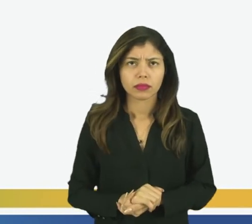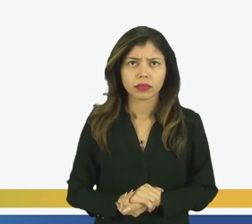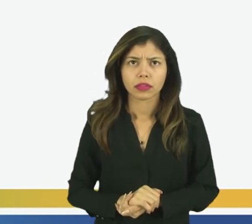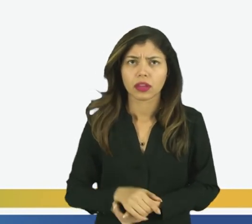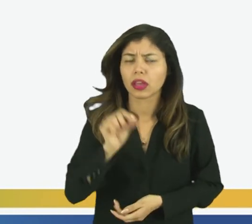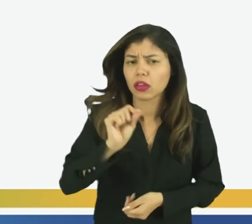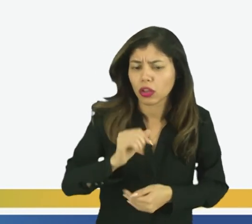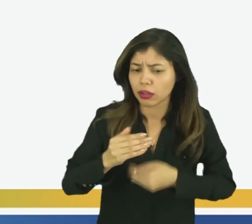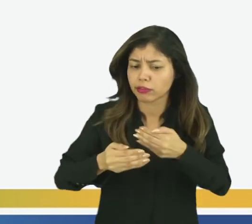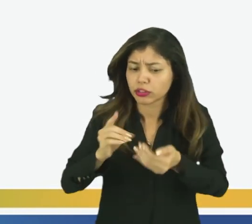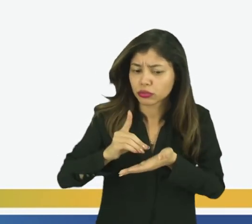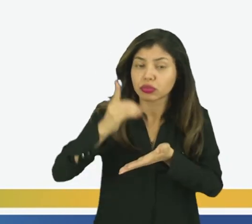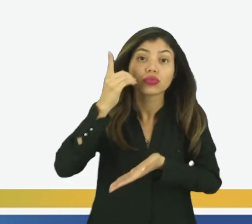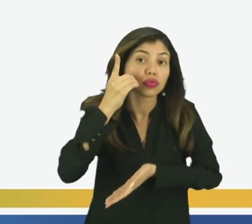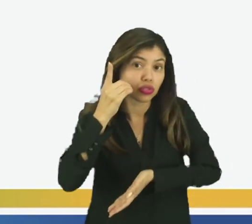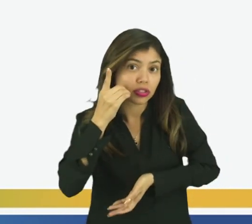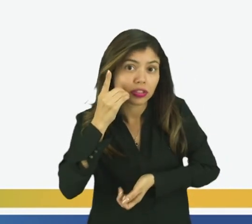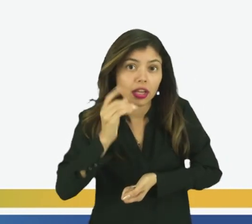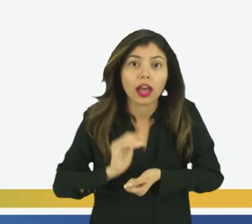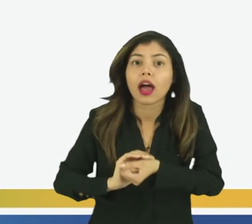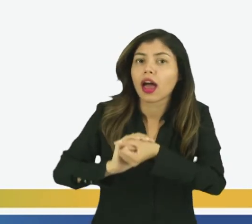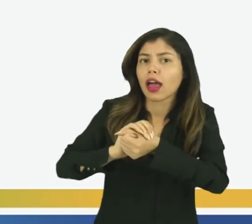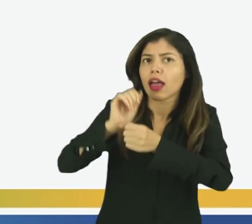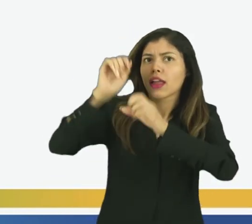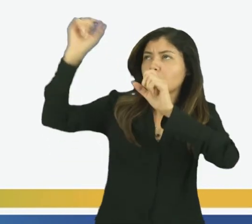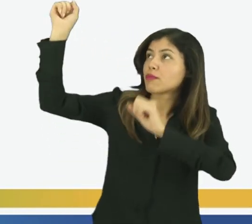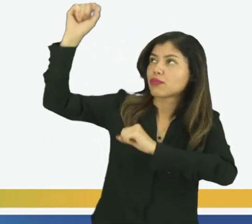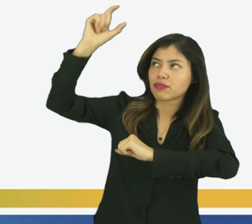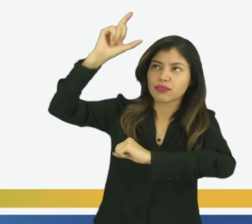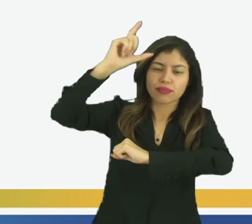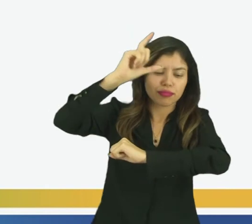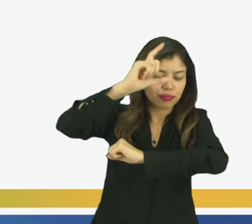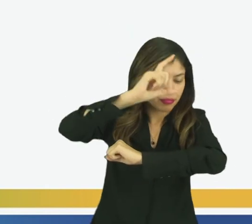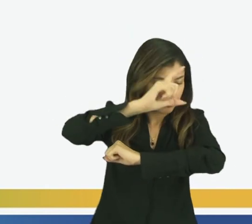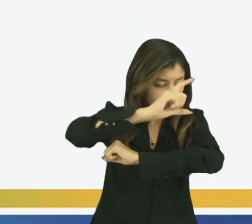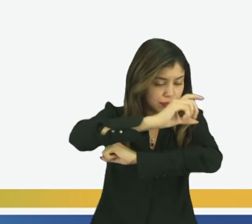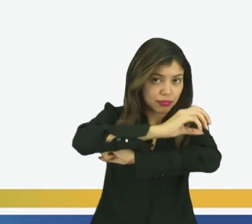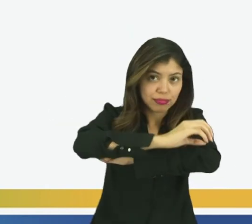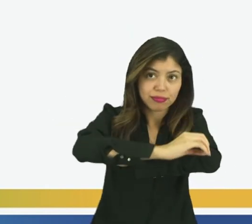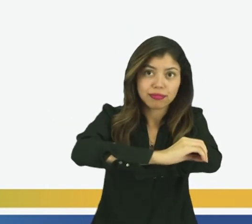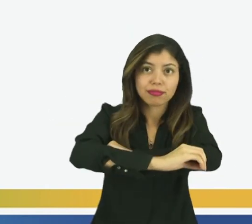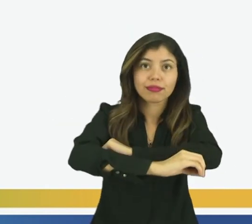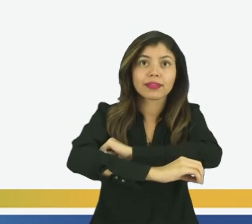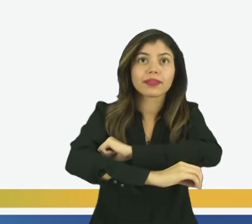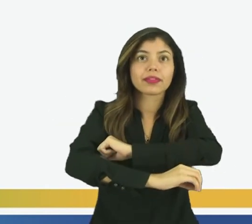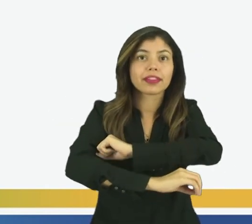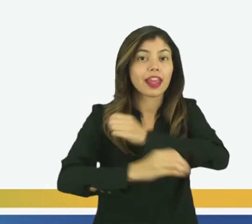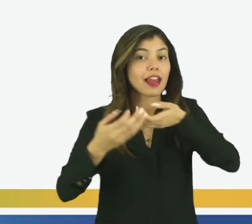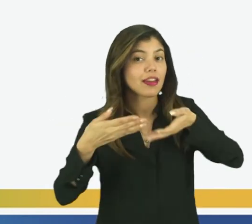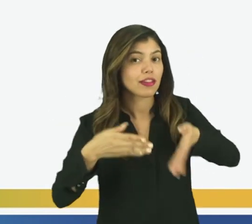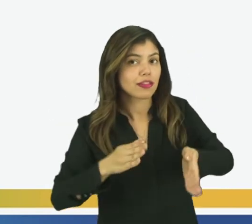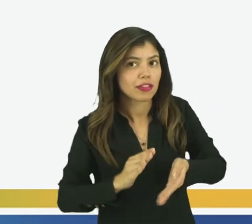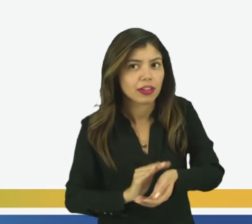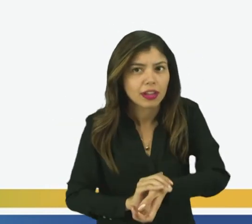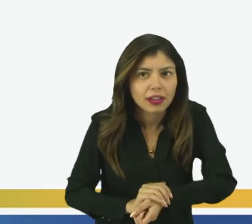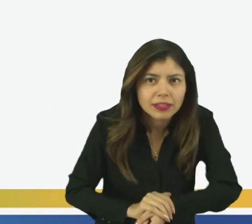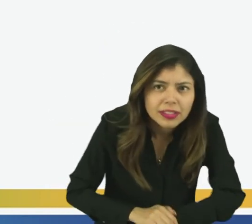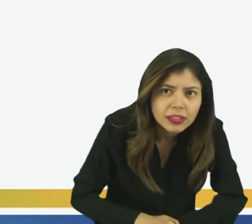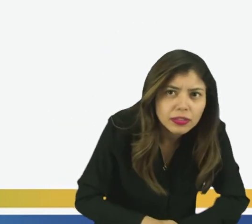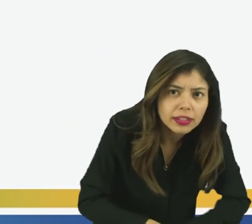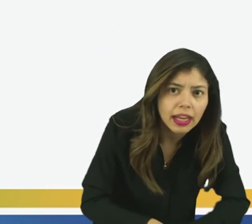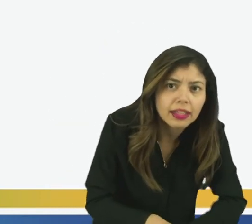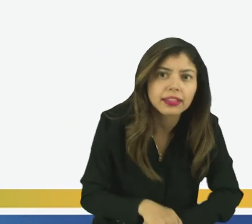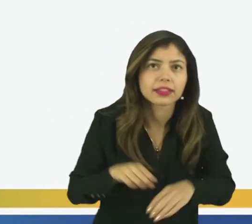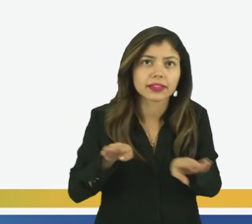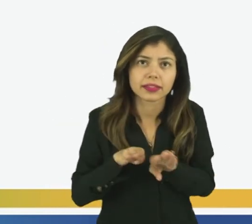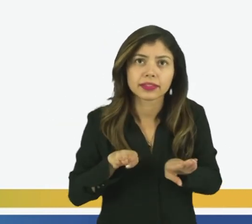É que durante o dia o sol desce, desce e se esconde, daí chega a noite. E onde